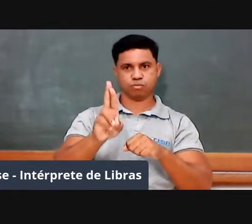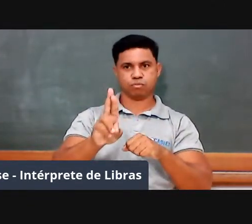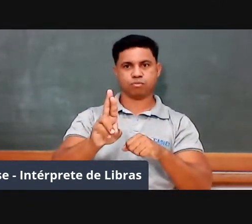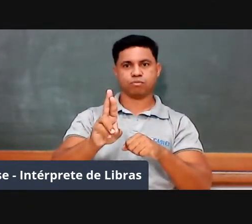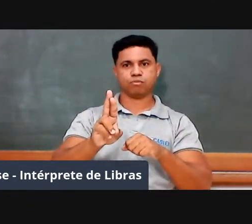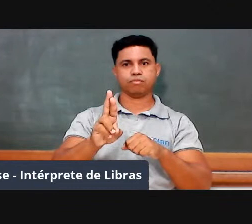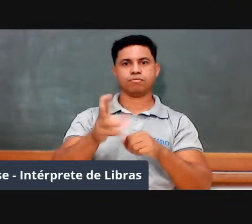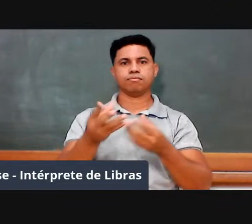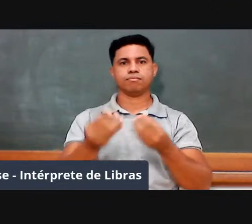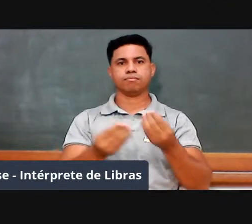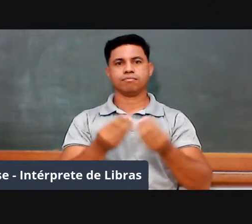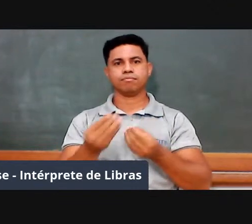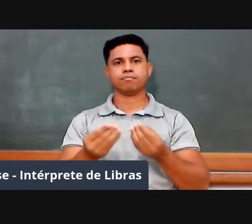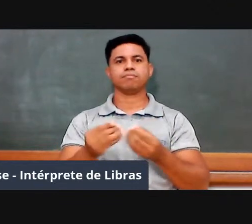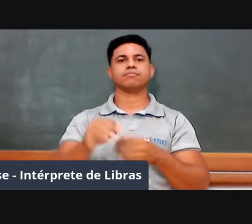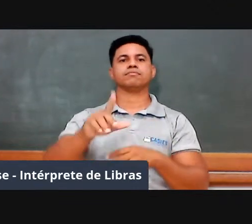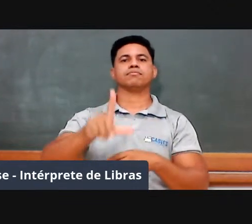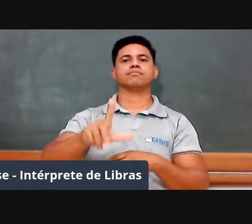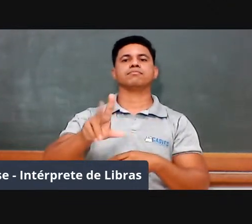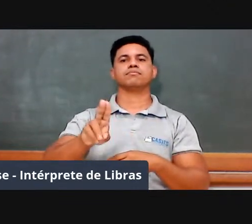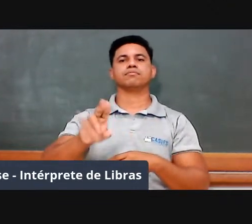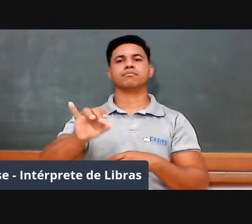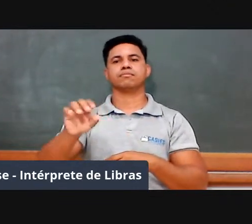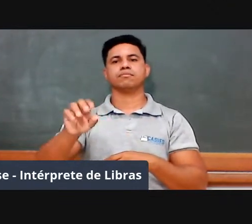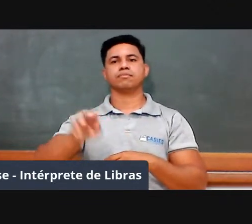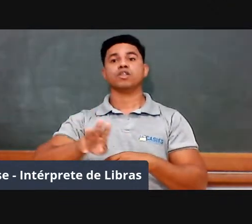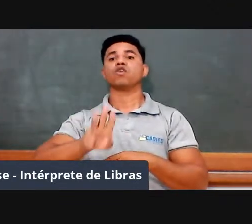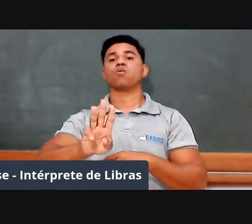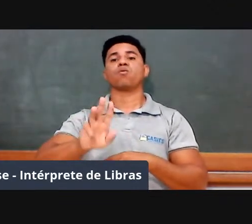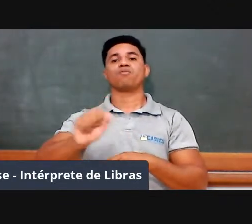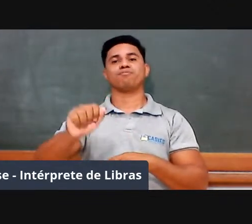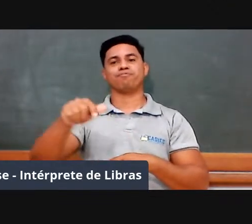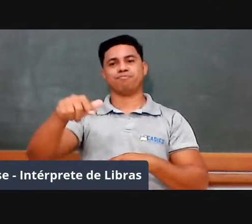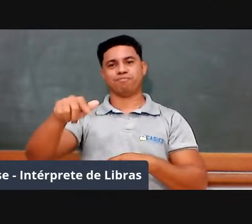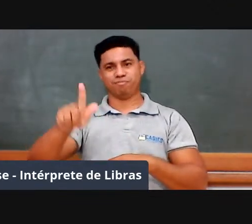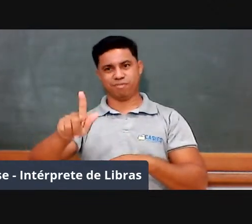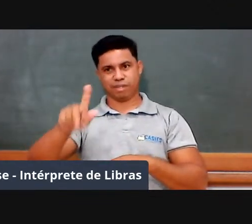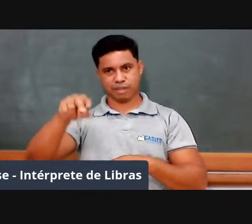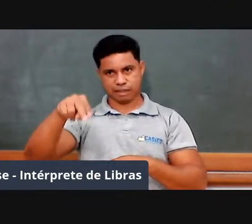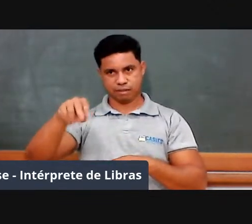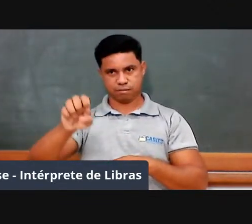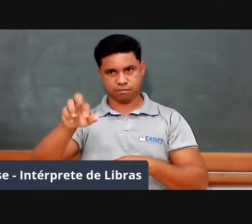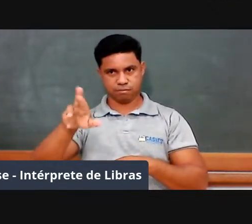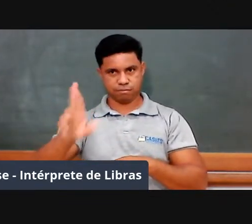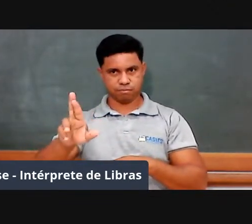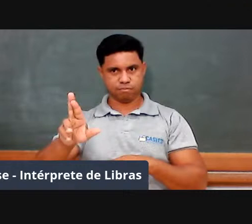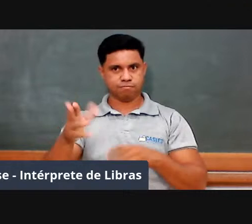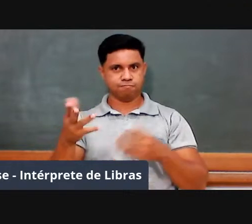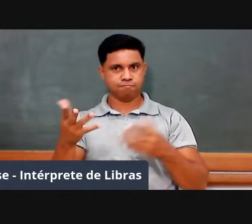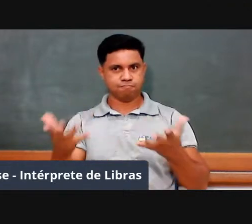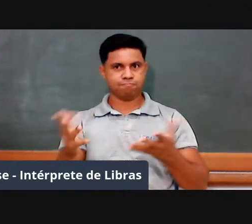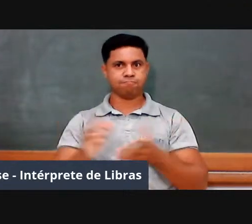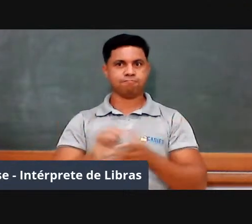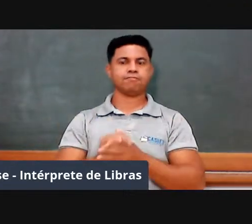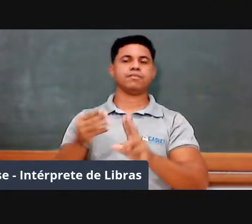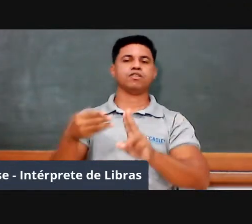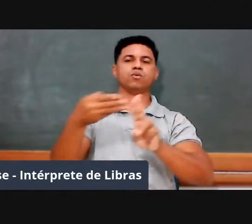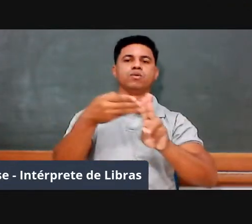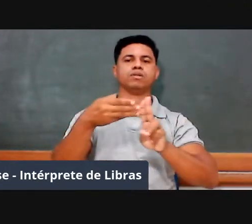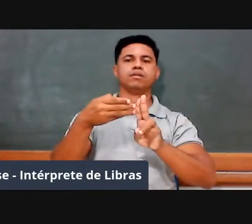da Unifesp e do grupo GEMAT, hoje ele nos traz o tema